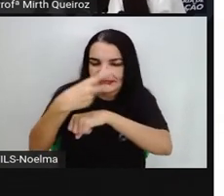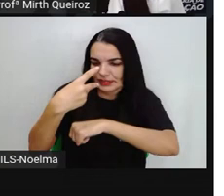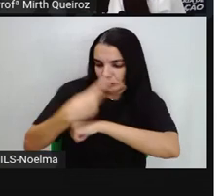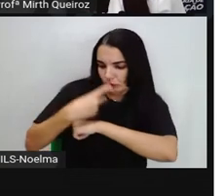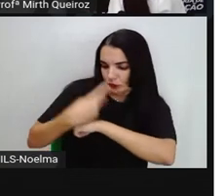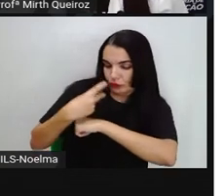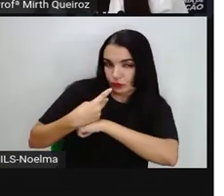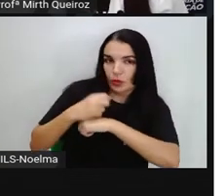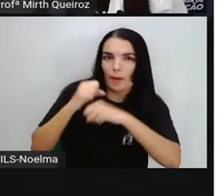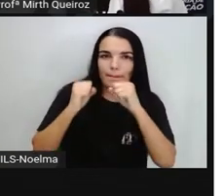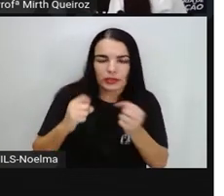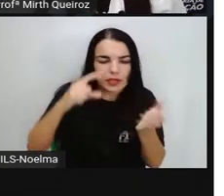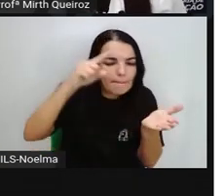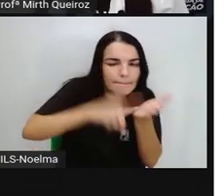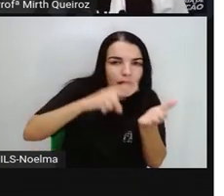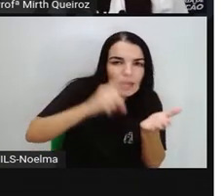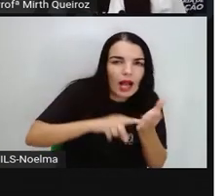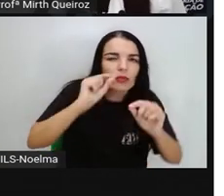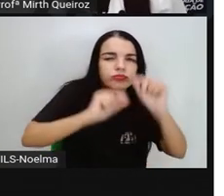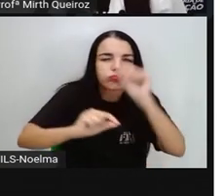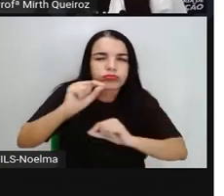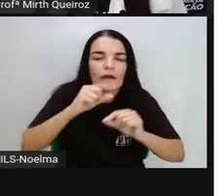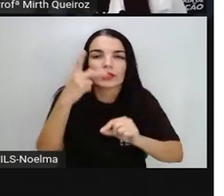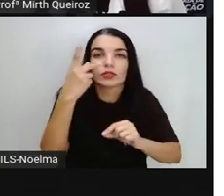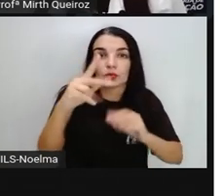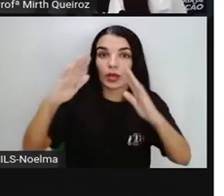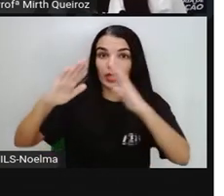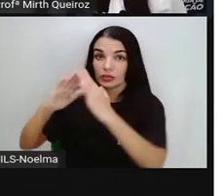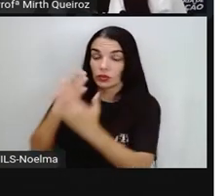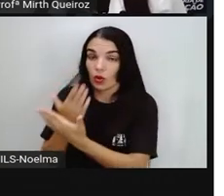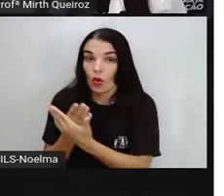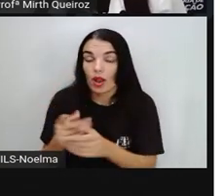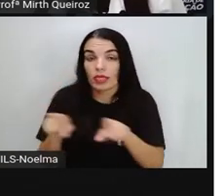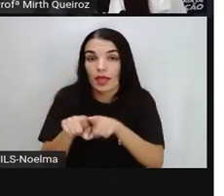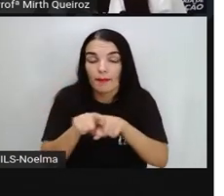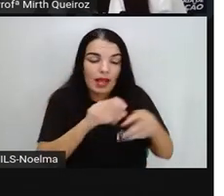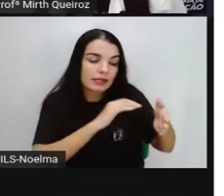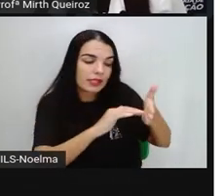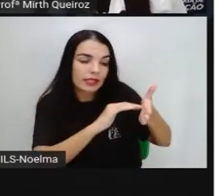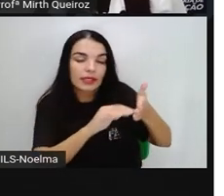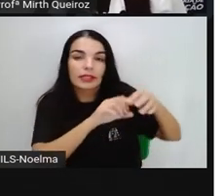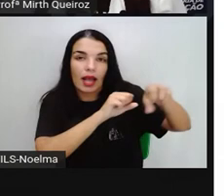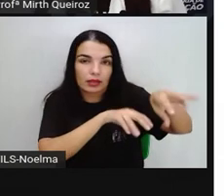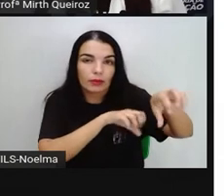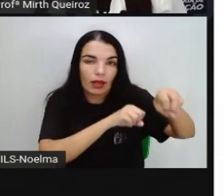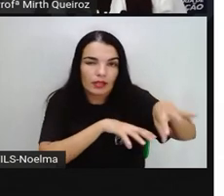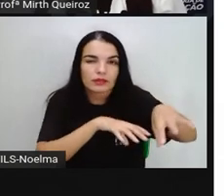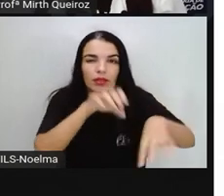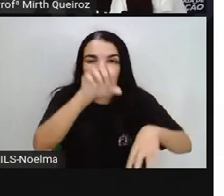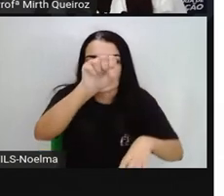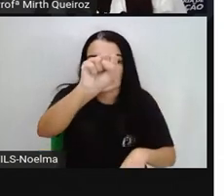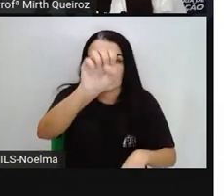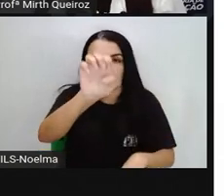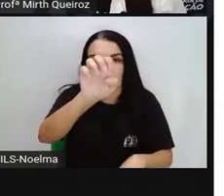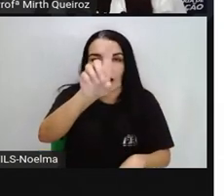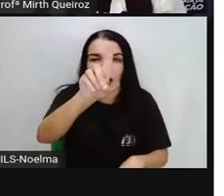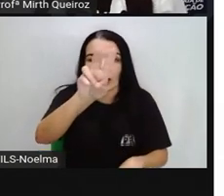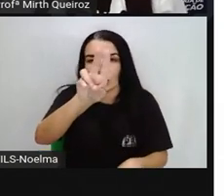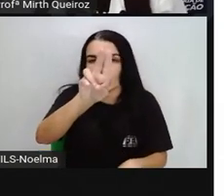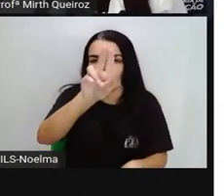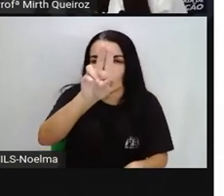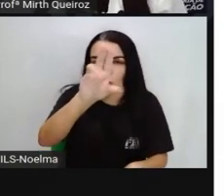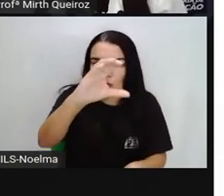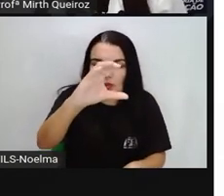sociais da Secretaria Municipal de Educação, Certo? Nós temos o Instagram